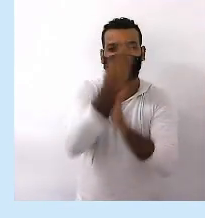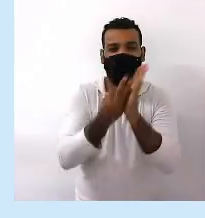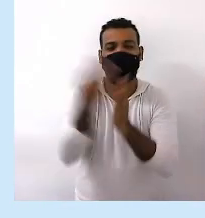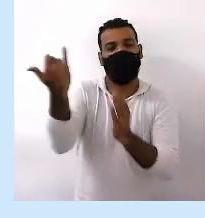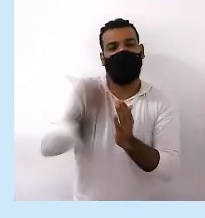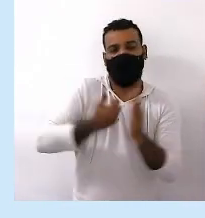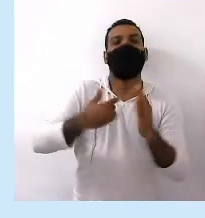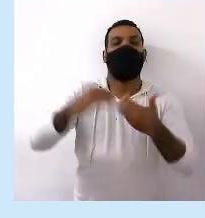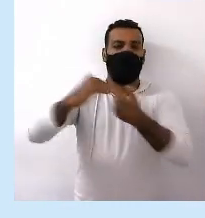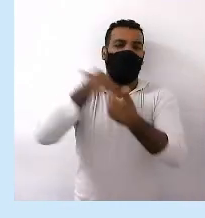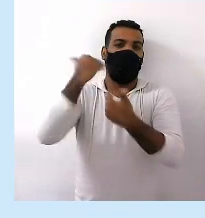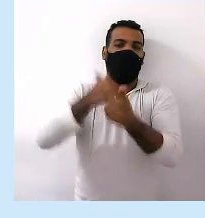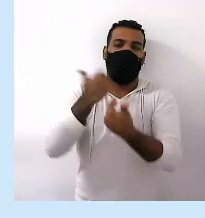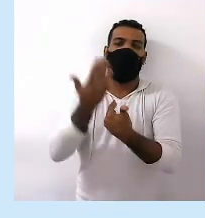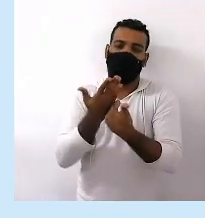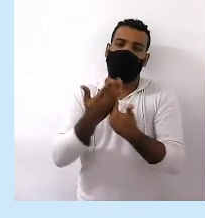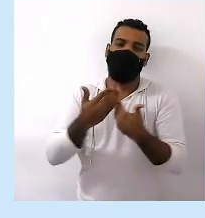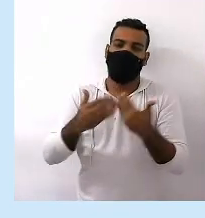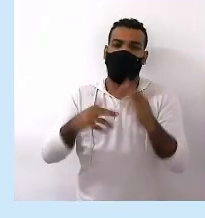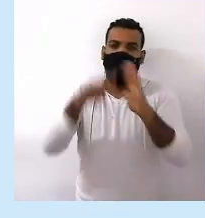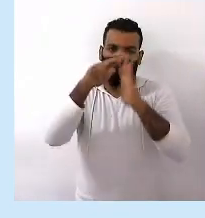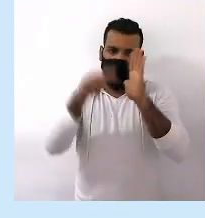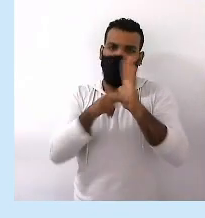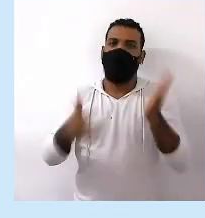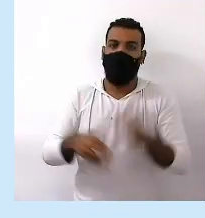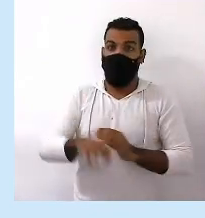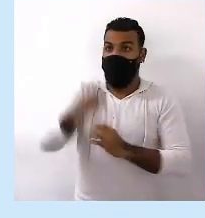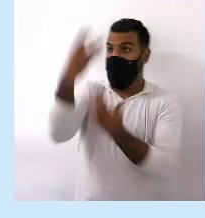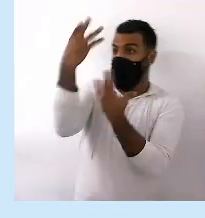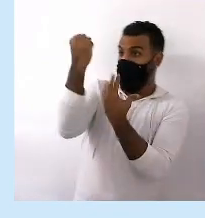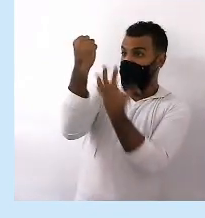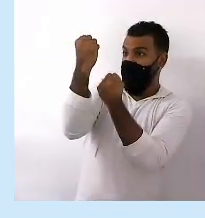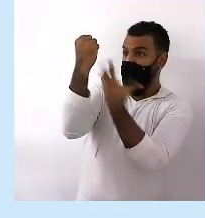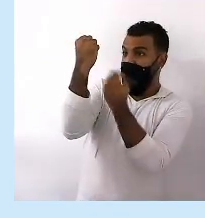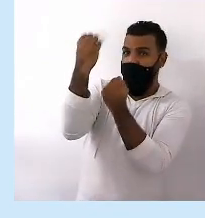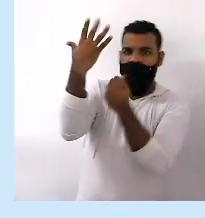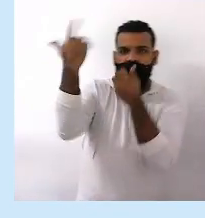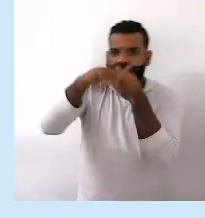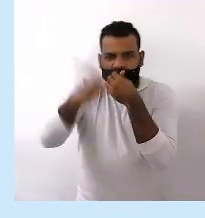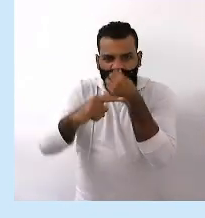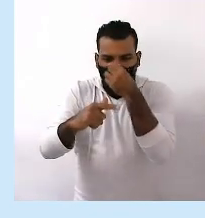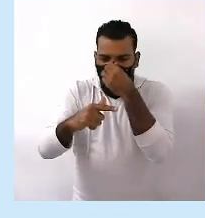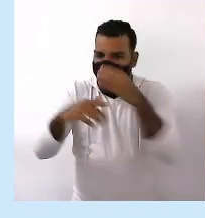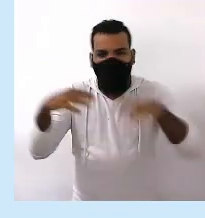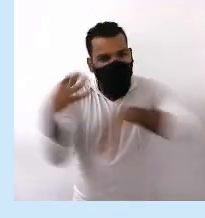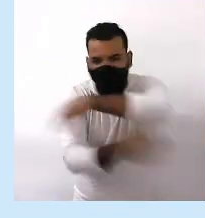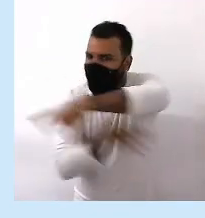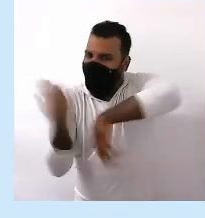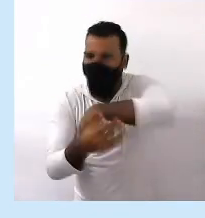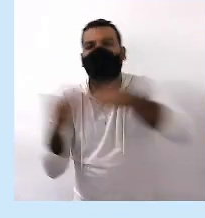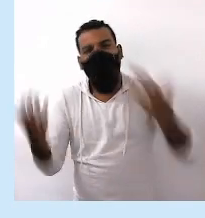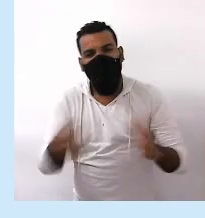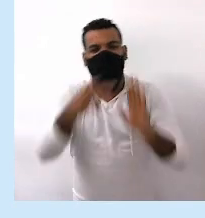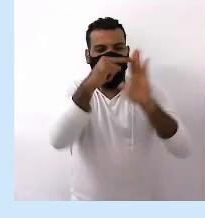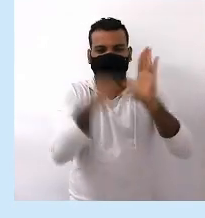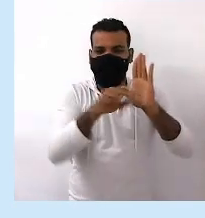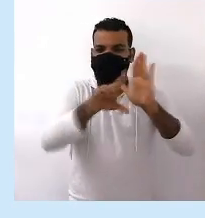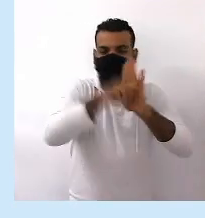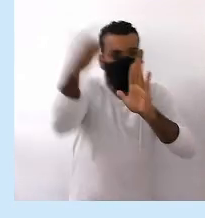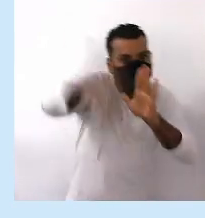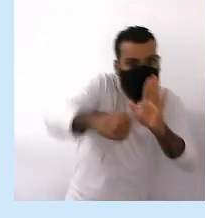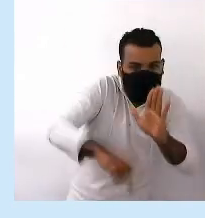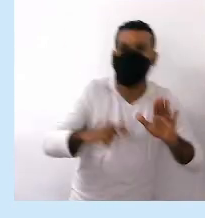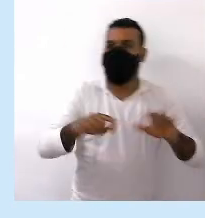Que nos orientam Como devemos agir Se não há os textos normativos Teremos aí uma grande confusão social